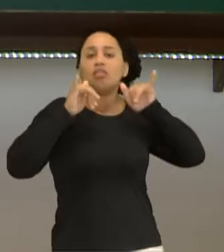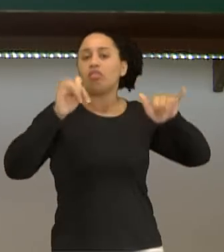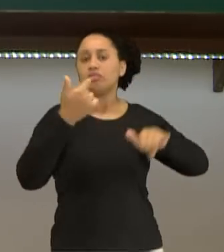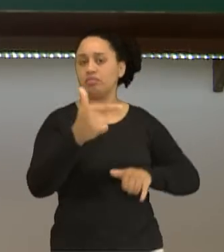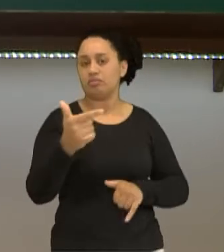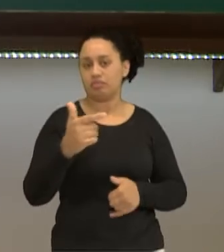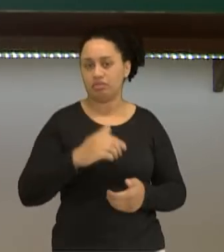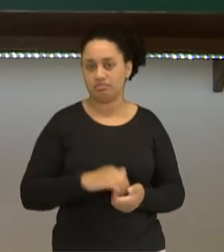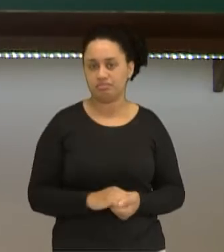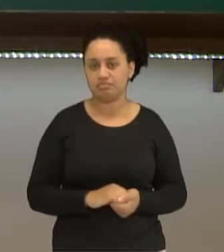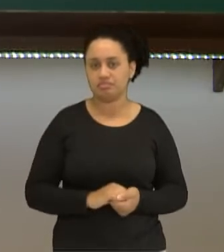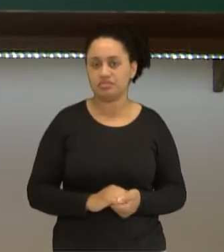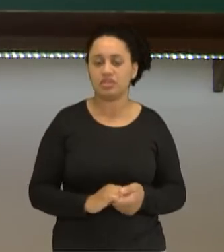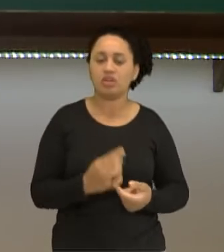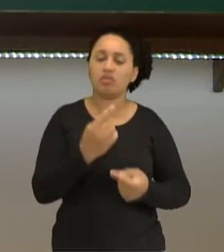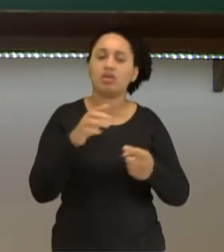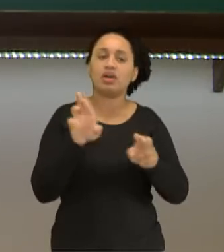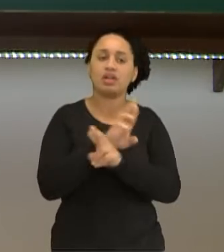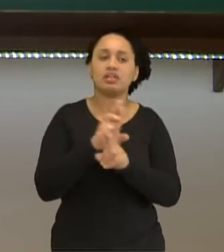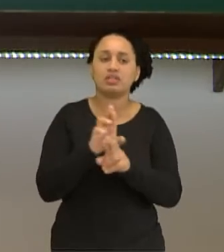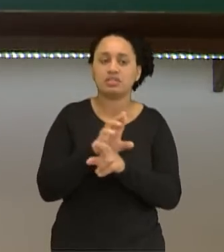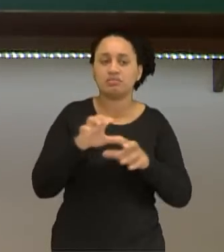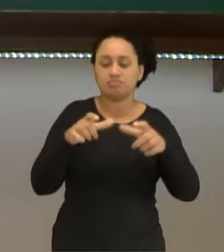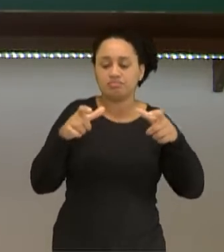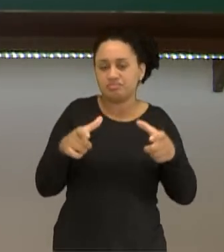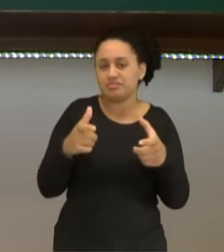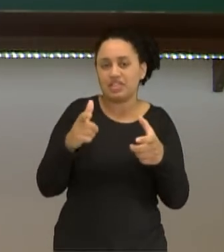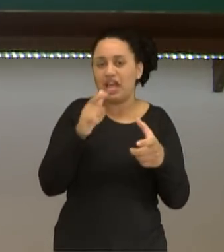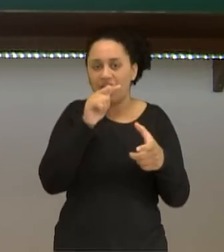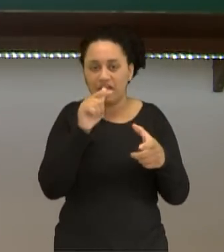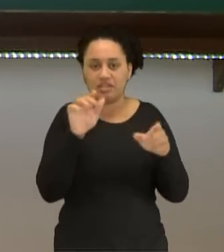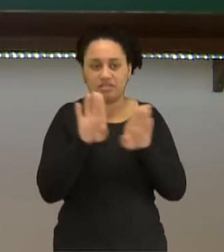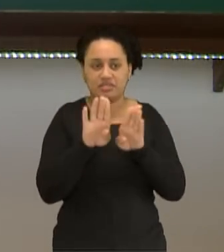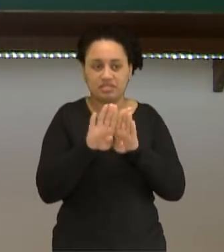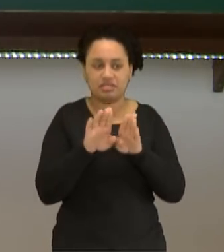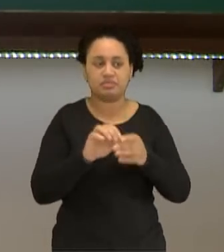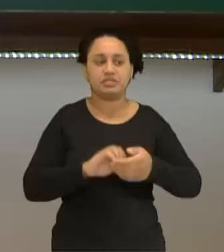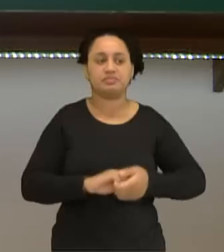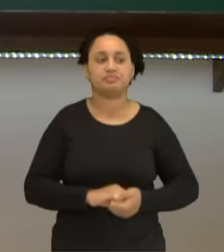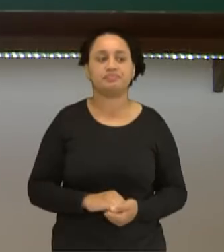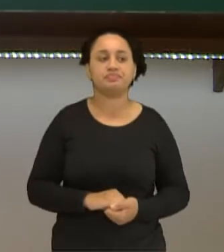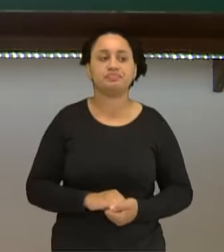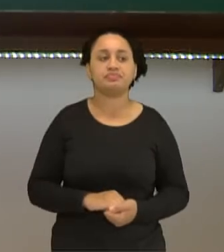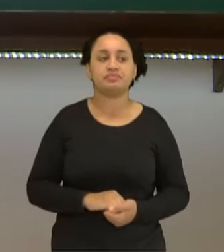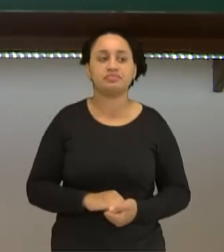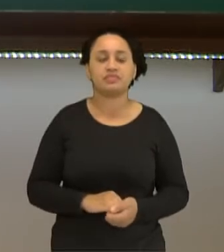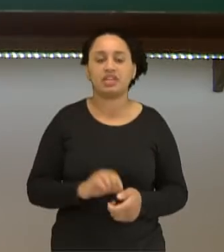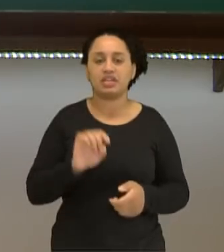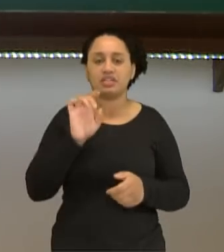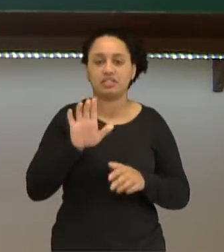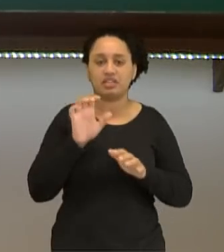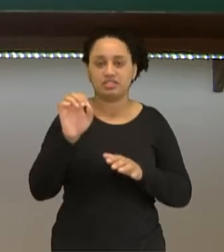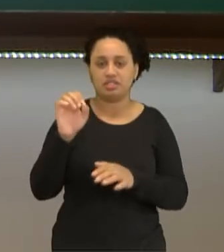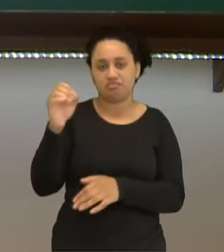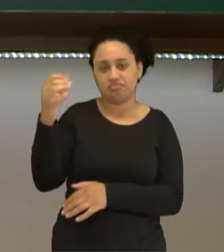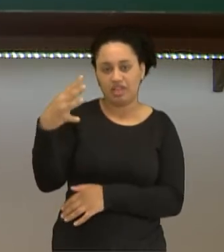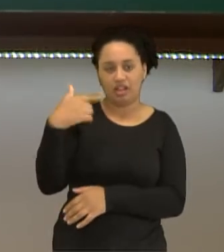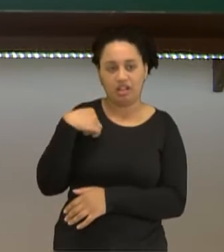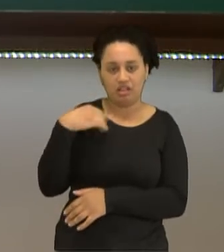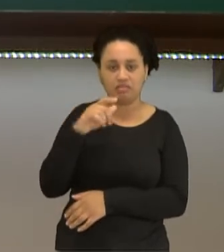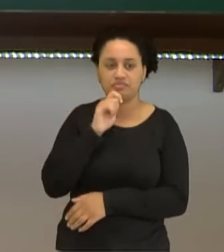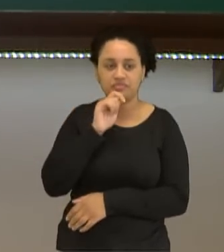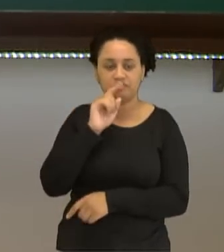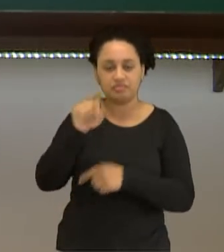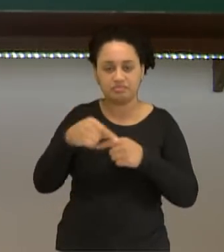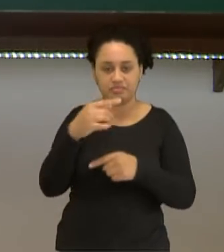relação da água da bateria com a própria bateria? Vamos deixar isso aqui um pouquinho aceso, já vou apagar aqui. Olha lá,